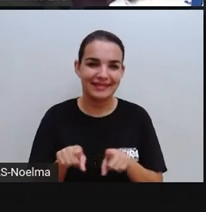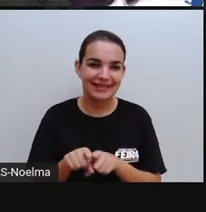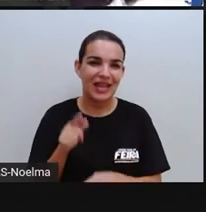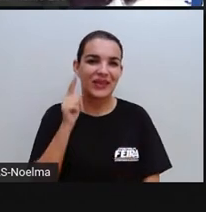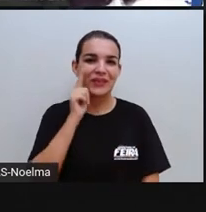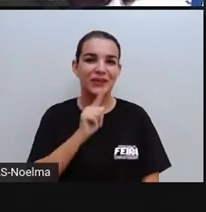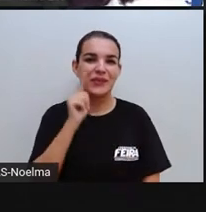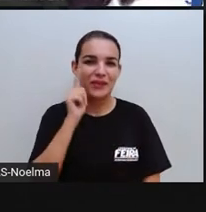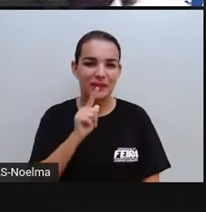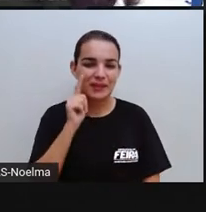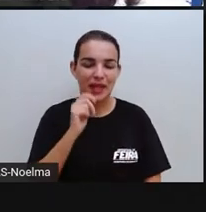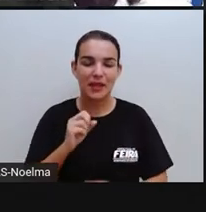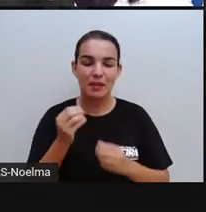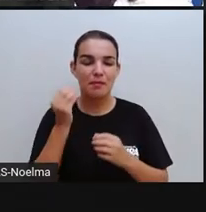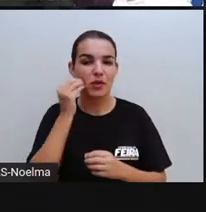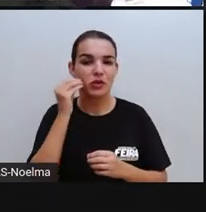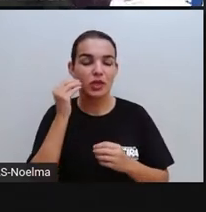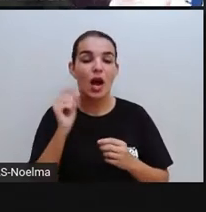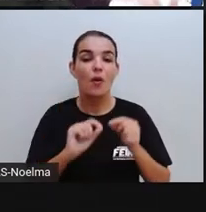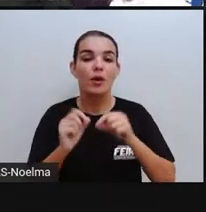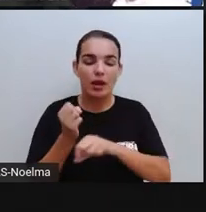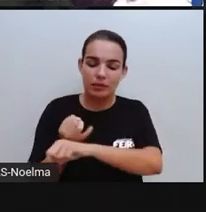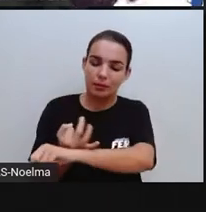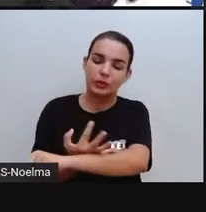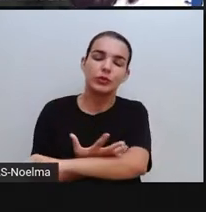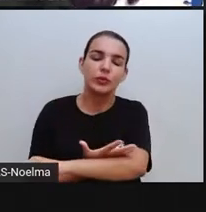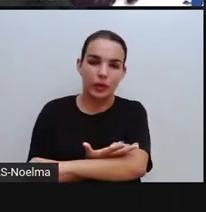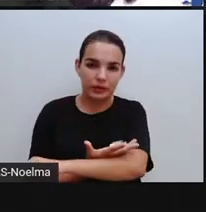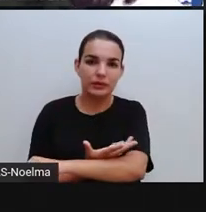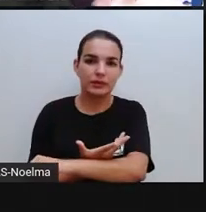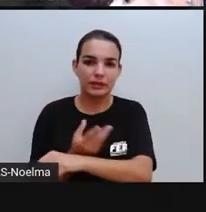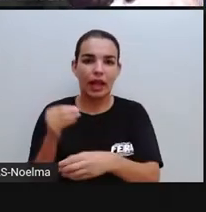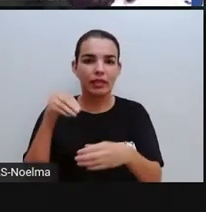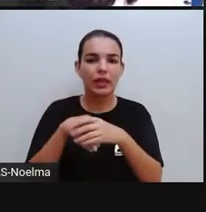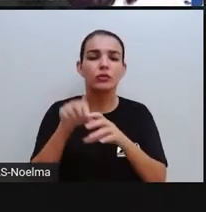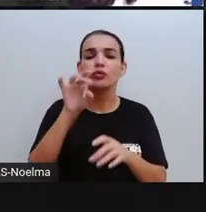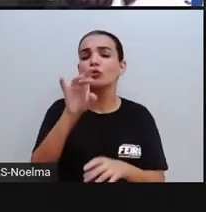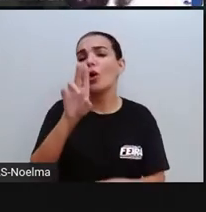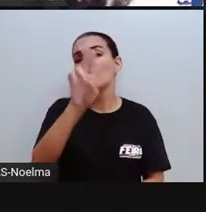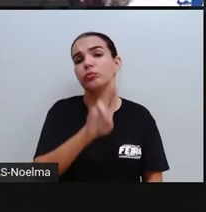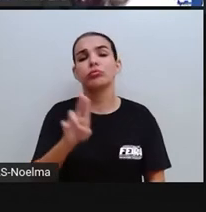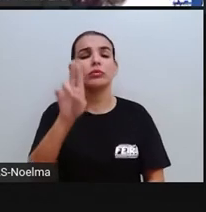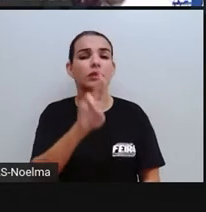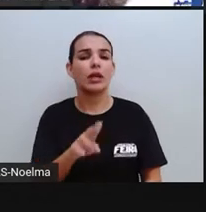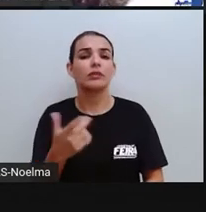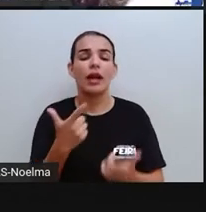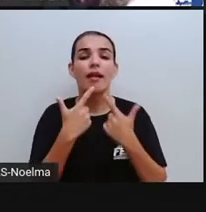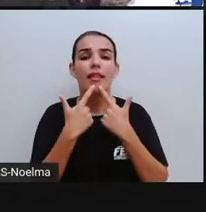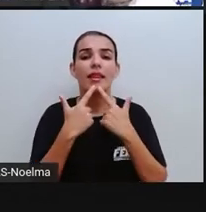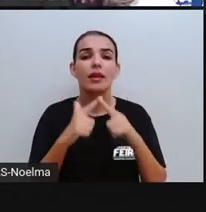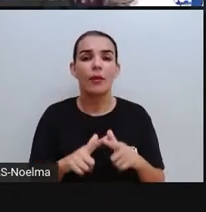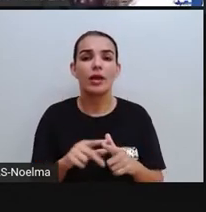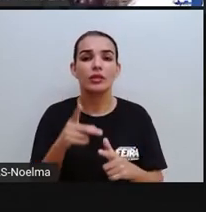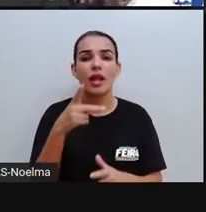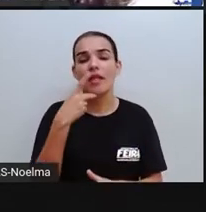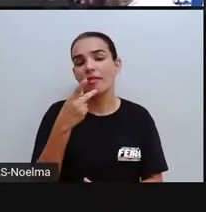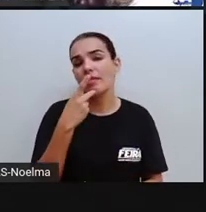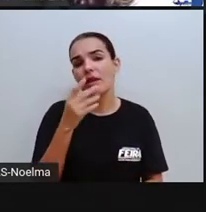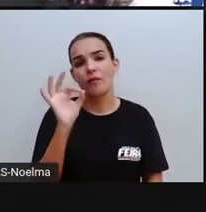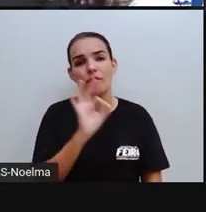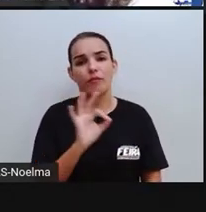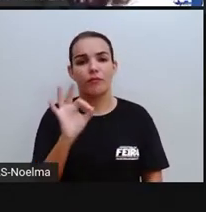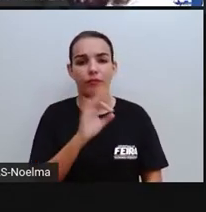consegue expressar também ali as nossas emoções, utilizando esses emojis. Então, é muito comum quando tem uma